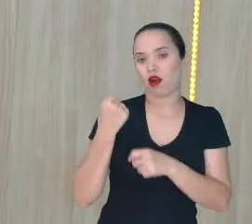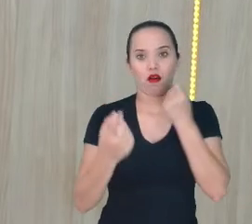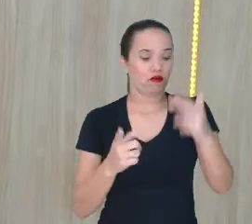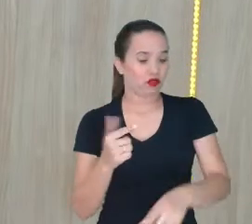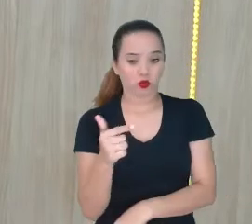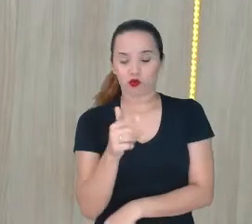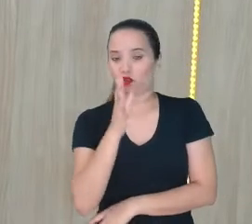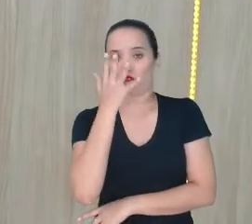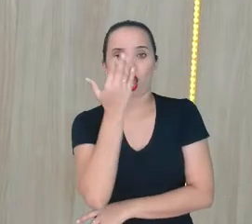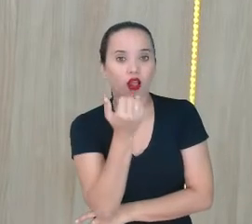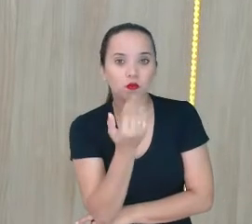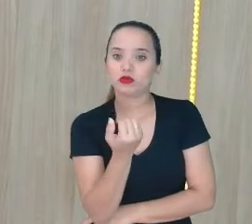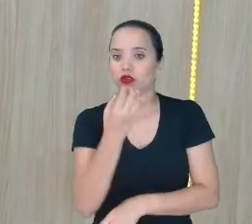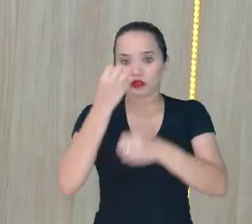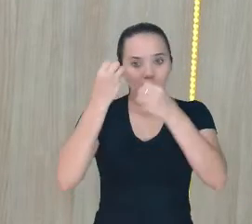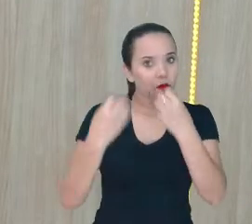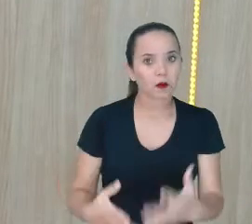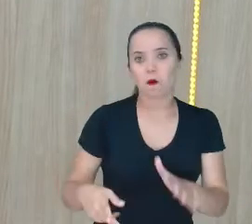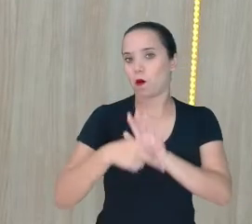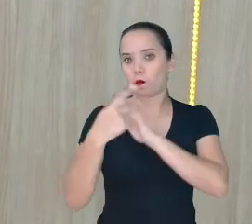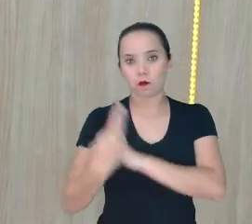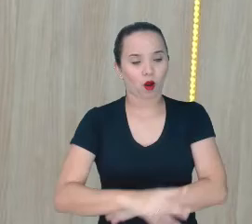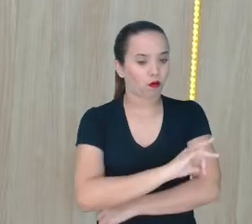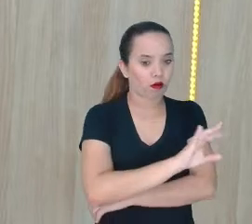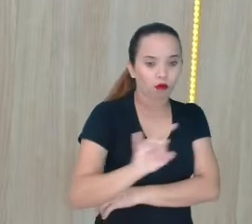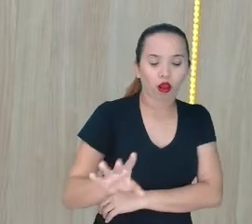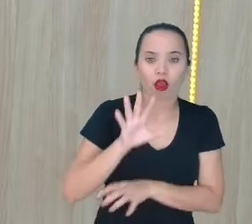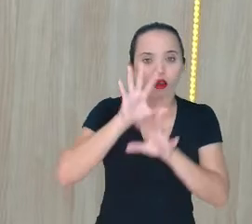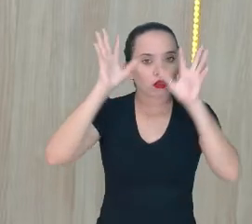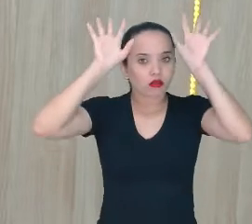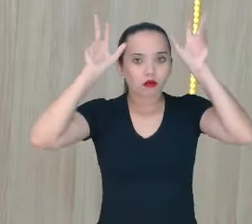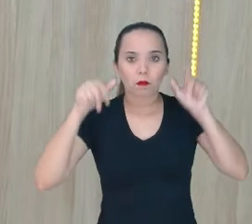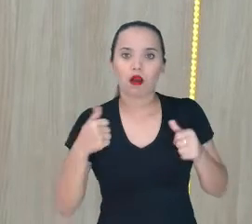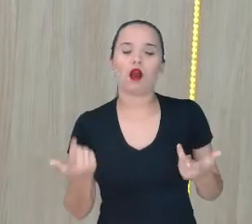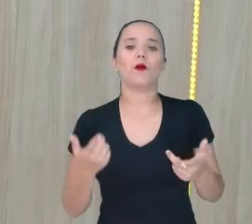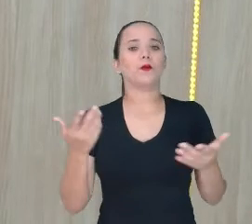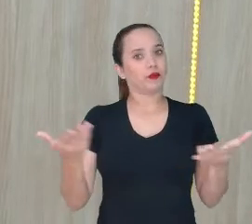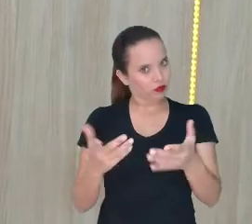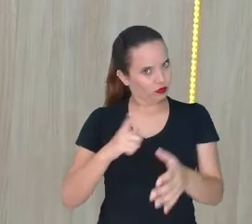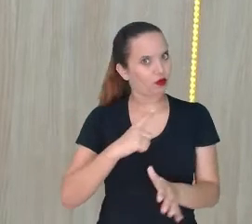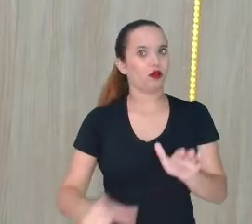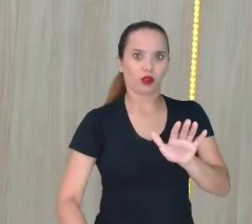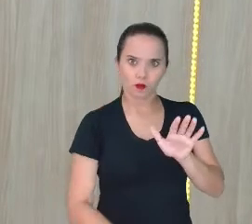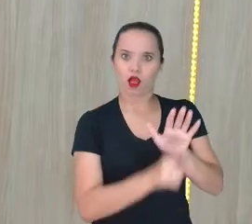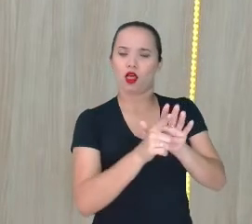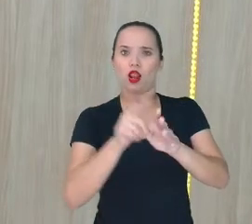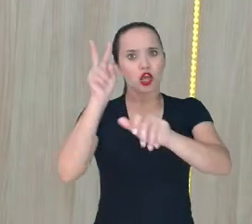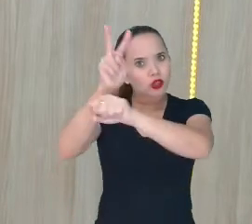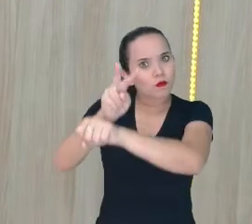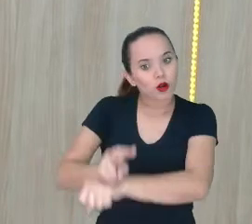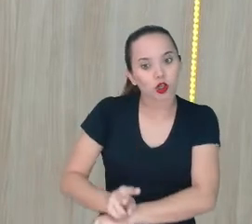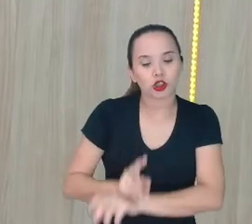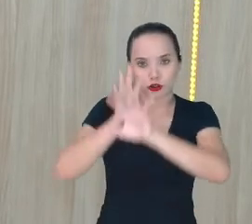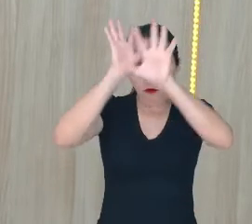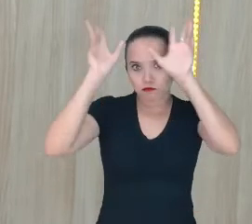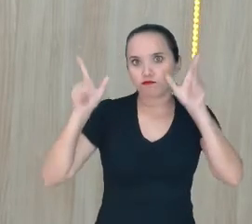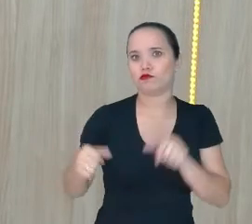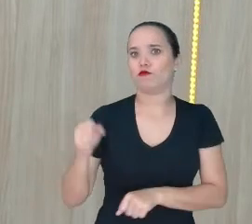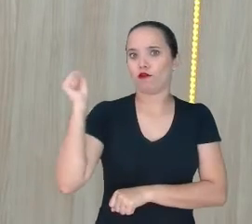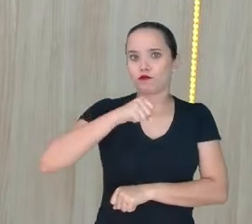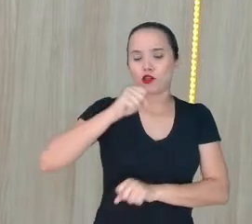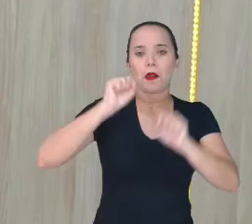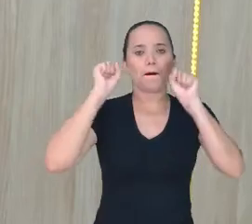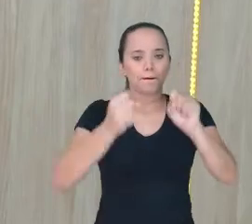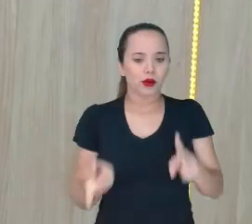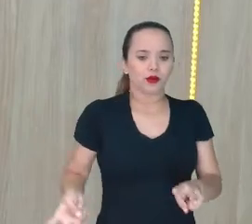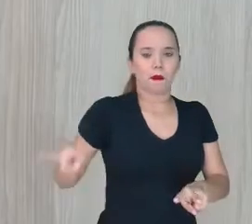suficiente Não consegue dar conta Exatamente Já temos a lei De proteção Isso Que pode levar A pessoa a ser Presa